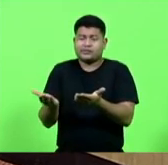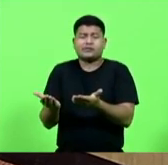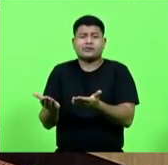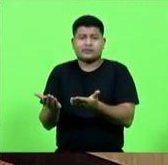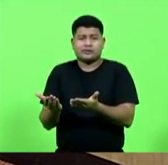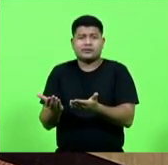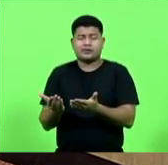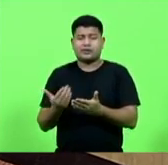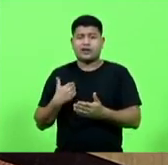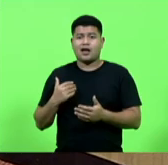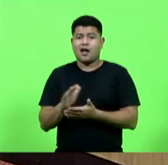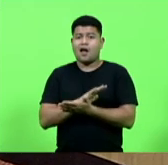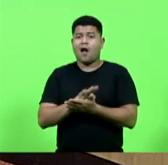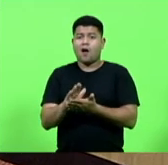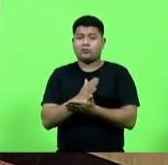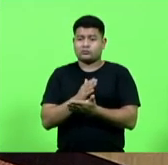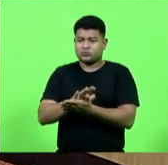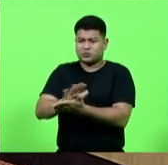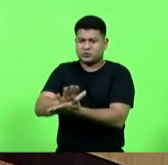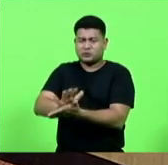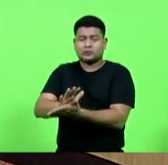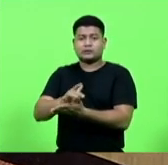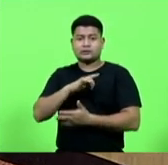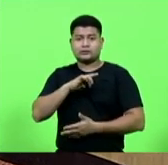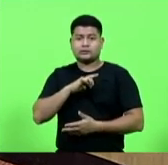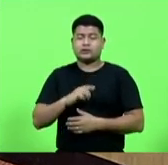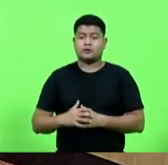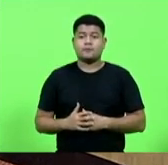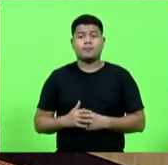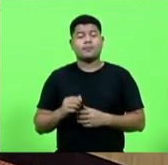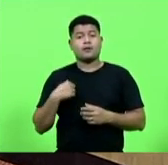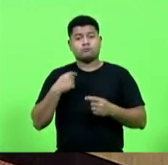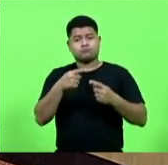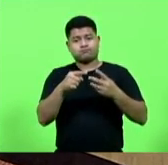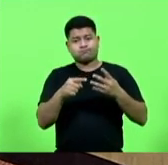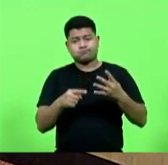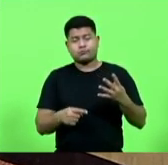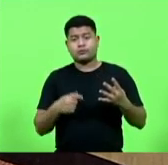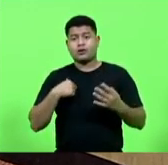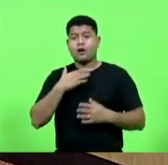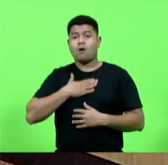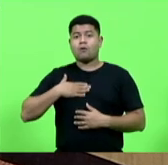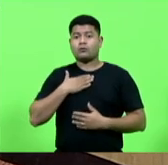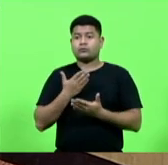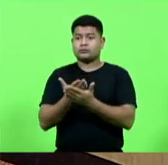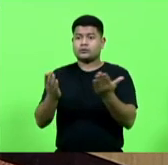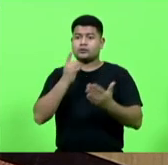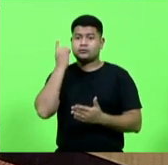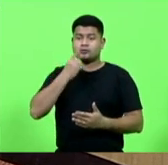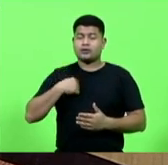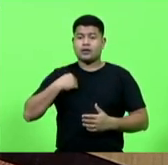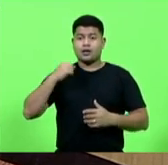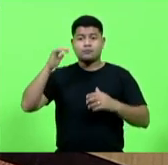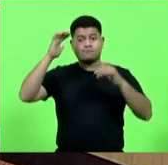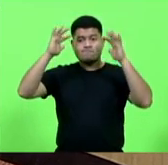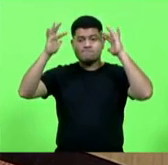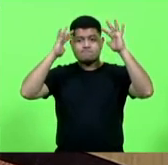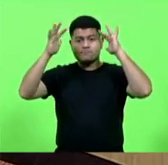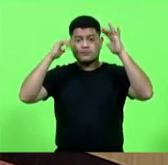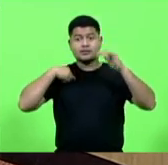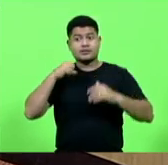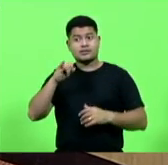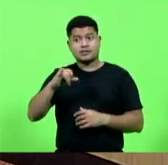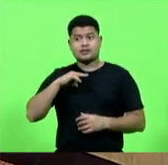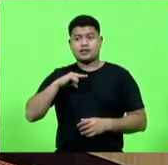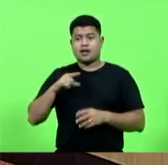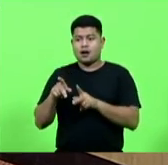Então, levando em conta todos esses pontos, eu gostaria que os senhores deputados considerassem, se nós teremos uma Procuradoria